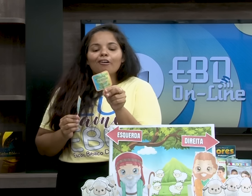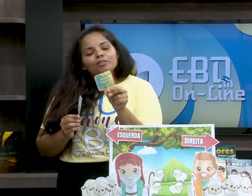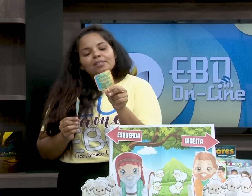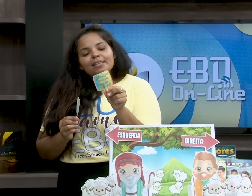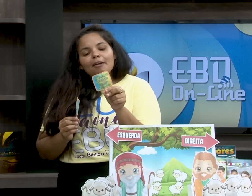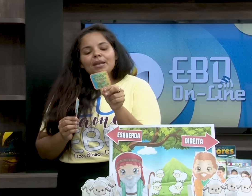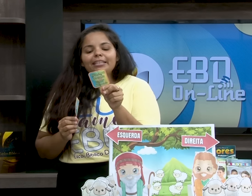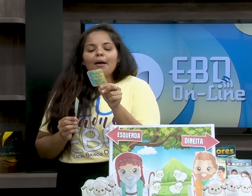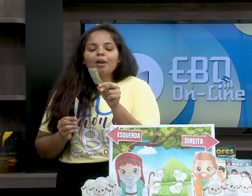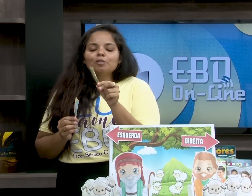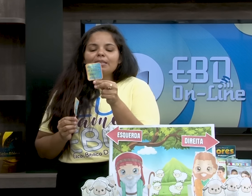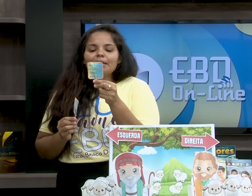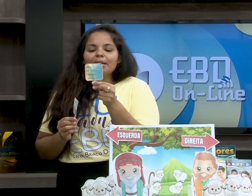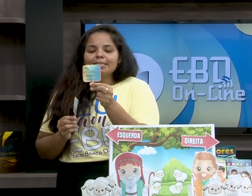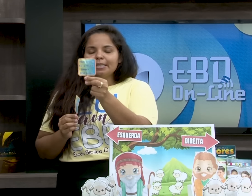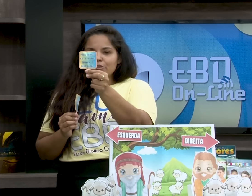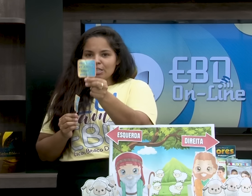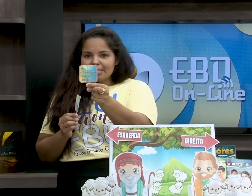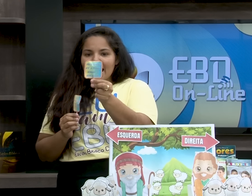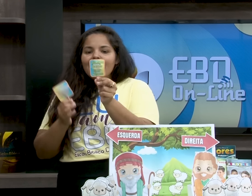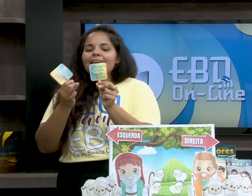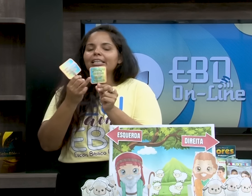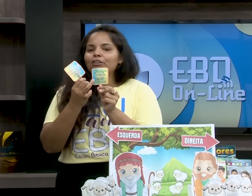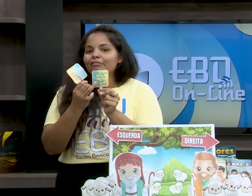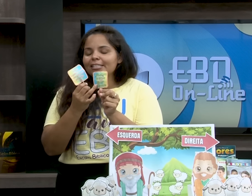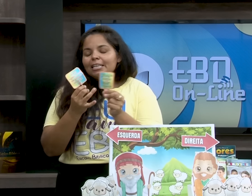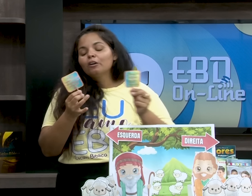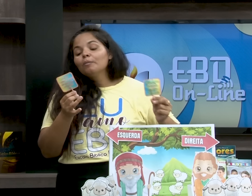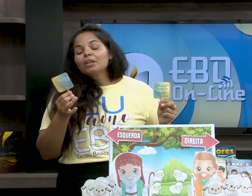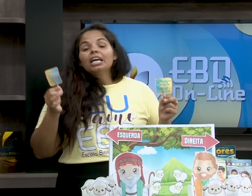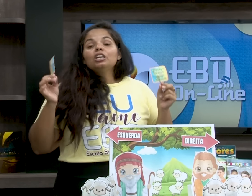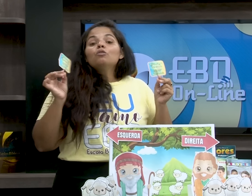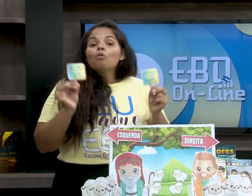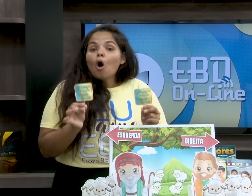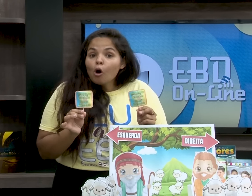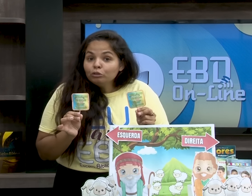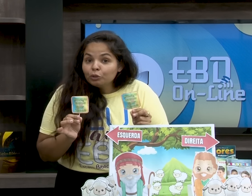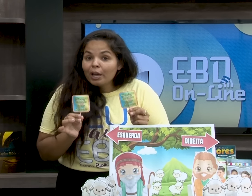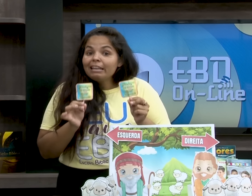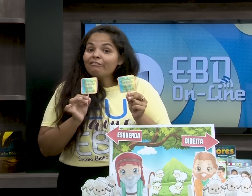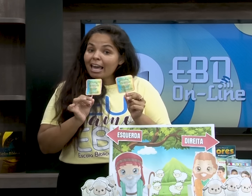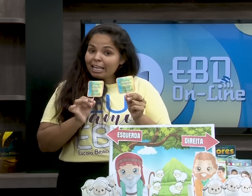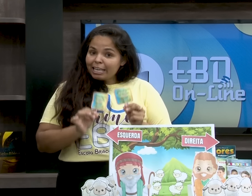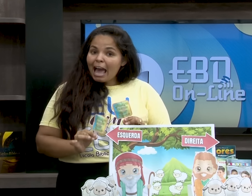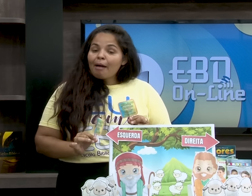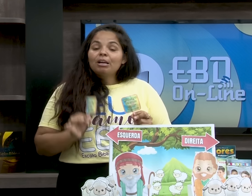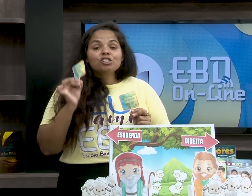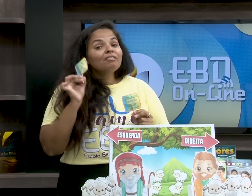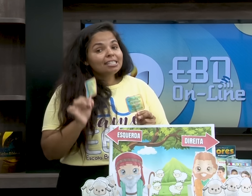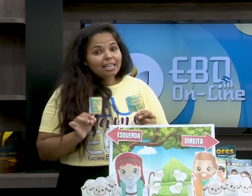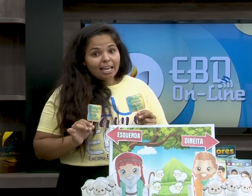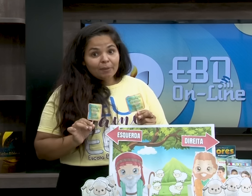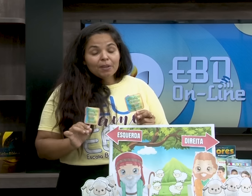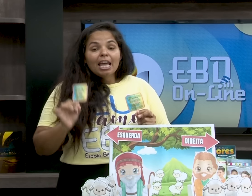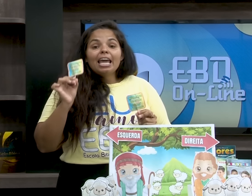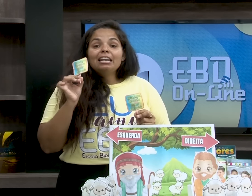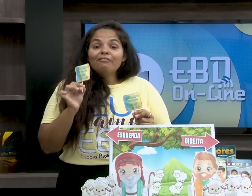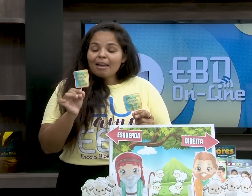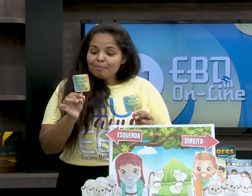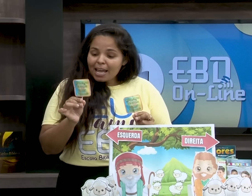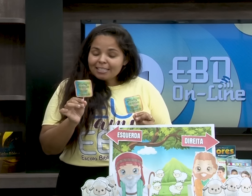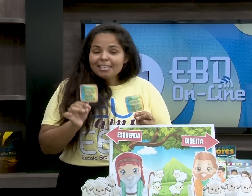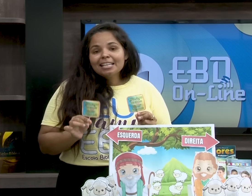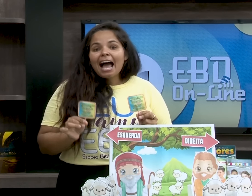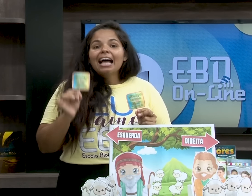o dizer, volte sempre, até a próxima semana, se Deus quiser. E aqui o versículo. E o outro, ele vai ganhar, mas não vai ser dele.